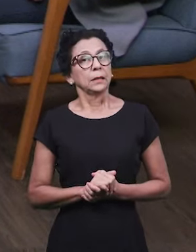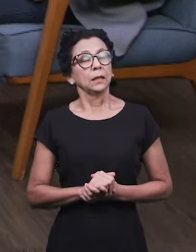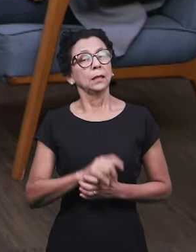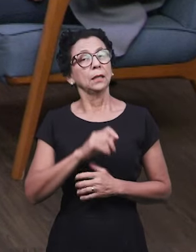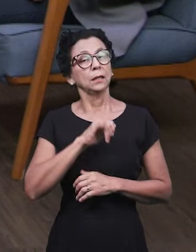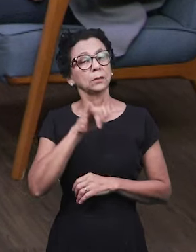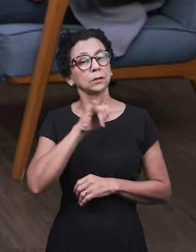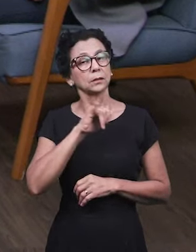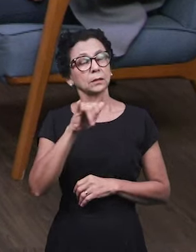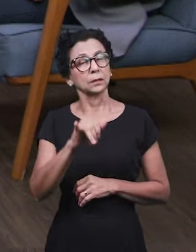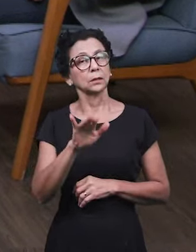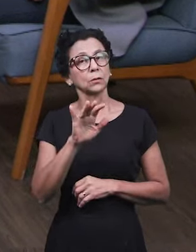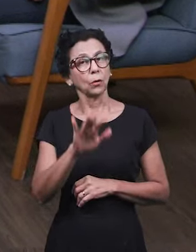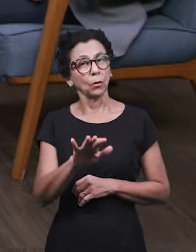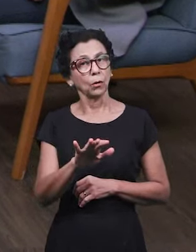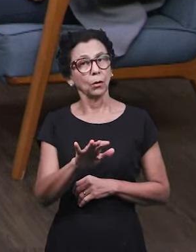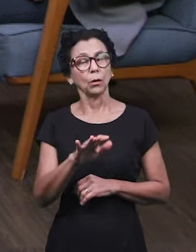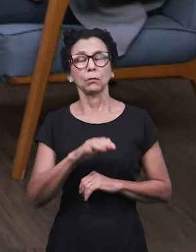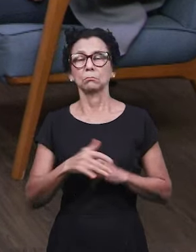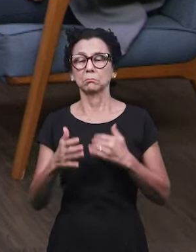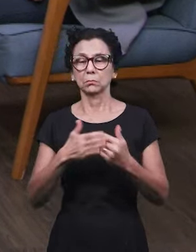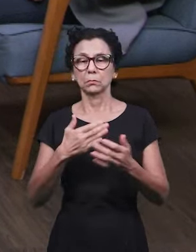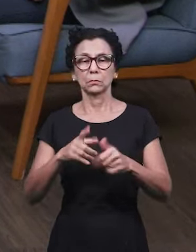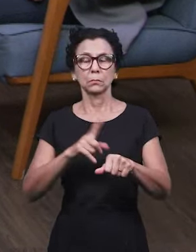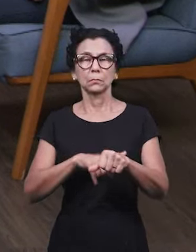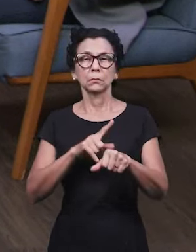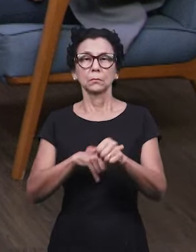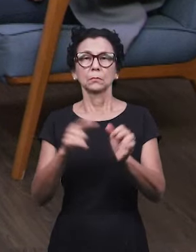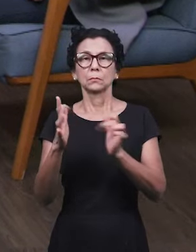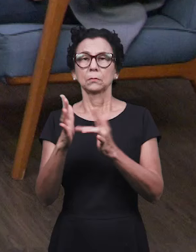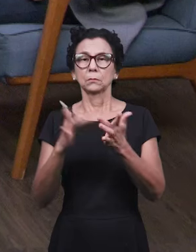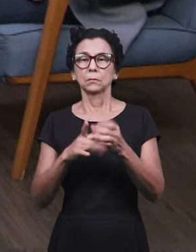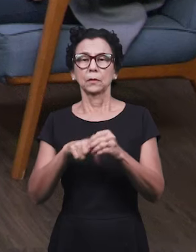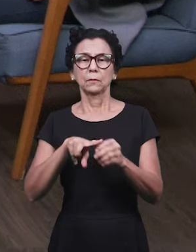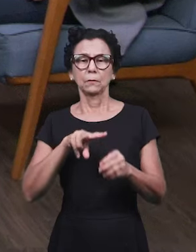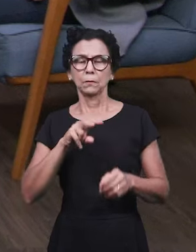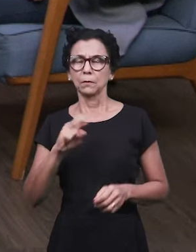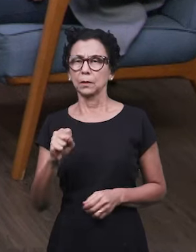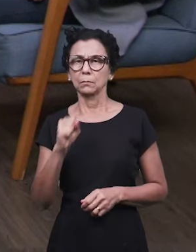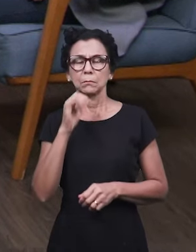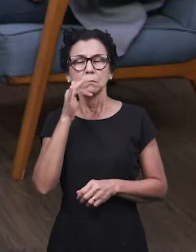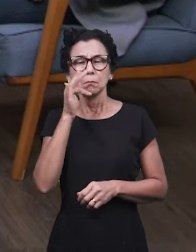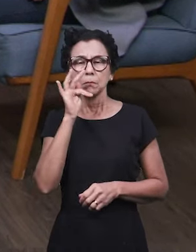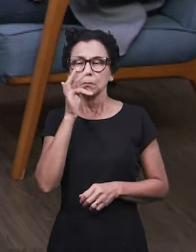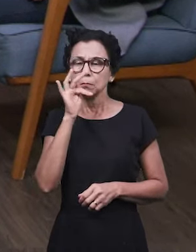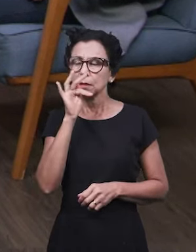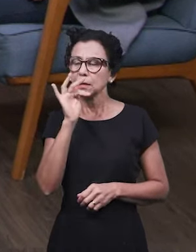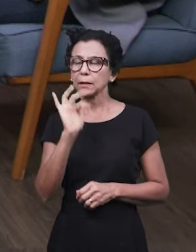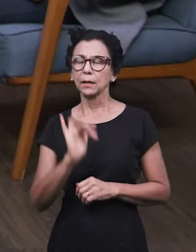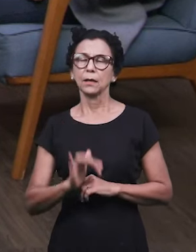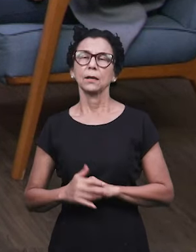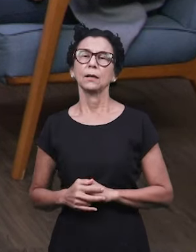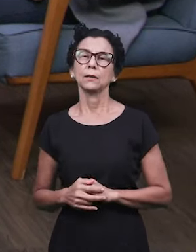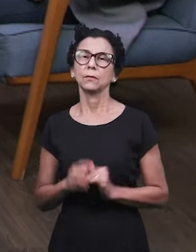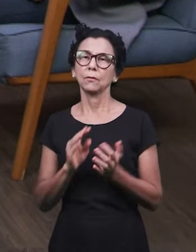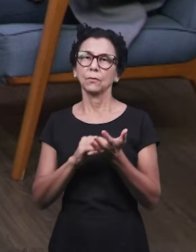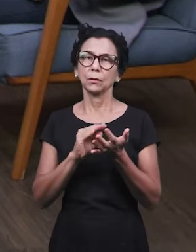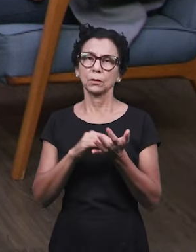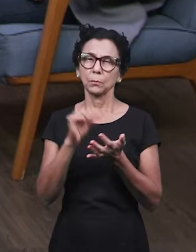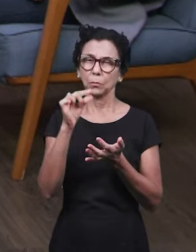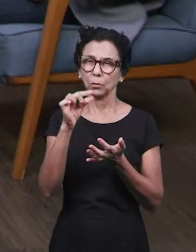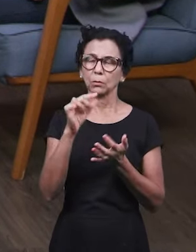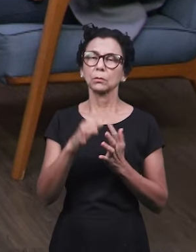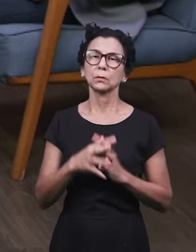a volta de Jesus vai acontecer a qualquer momento, que tudo está preparado, que é breve, que